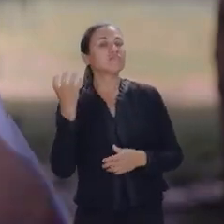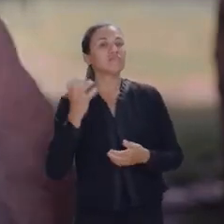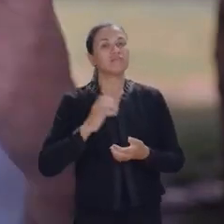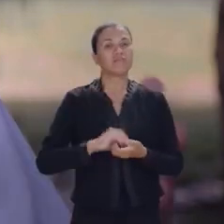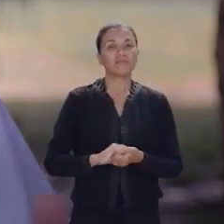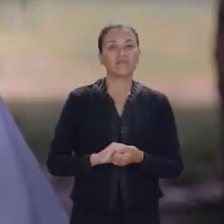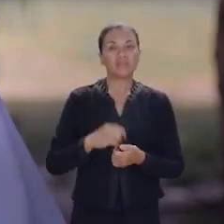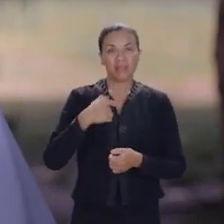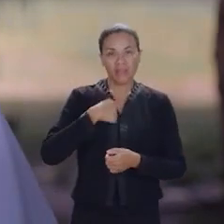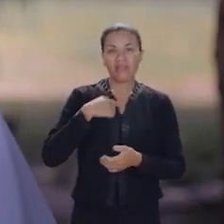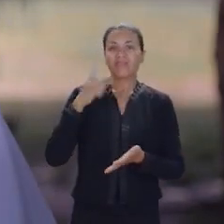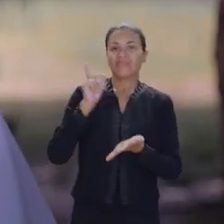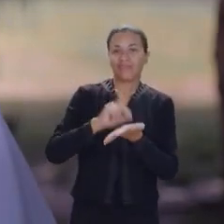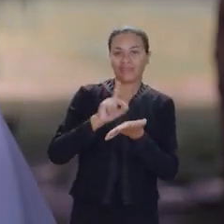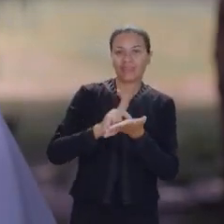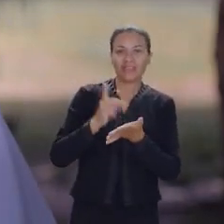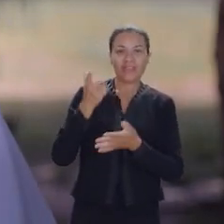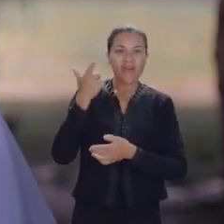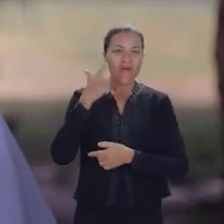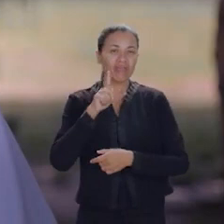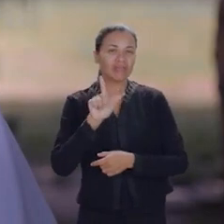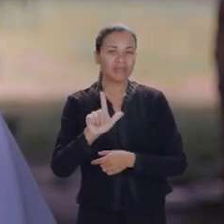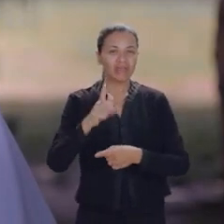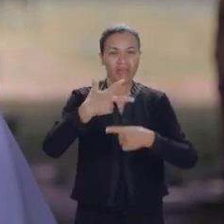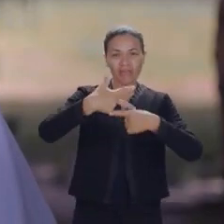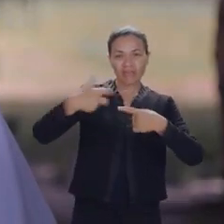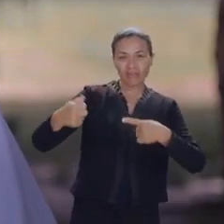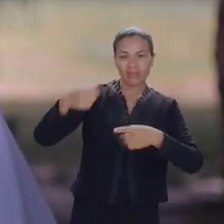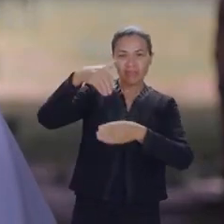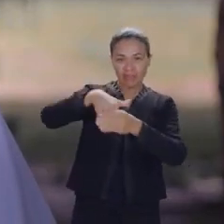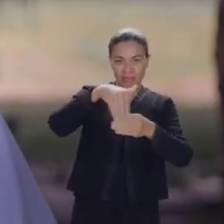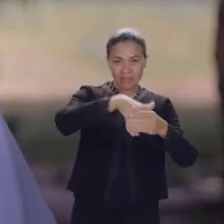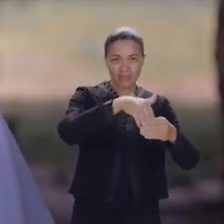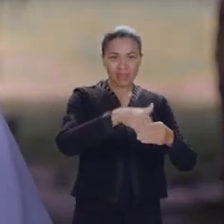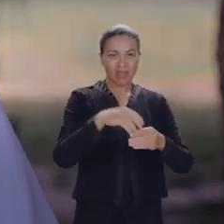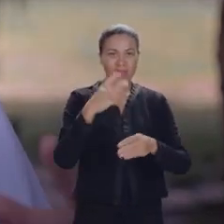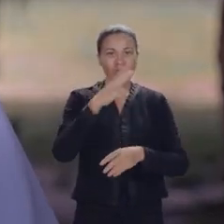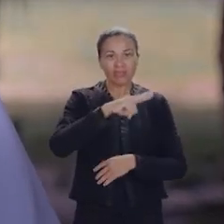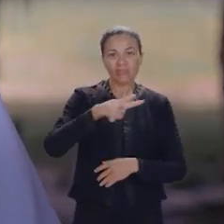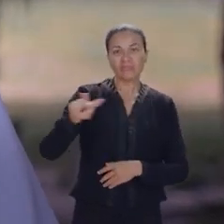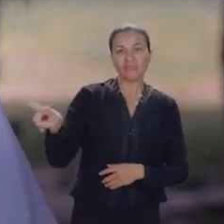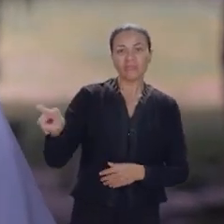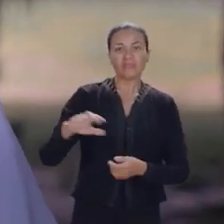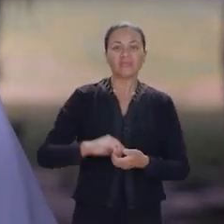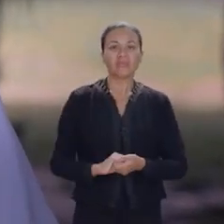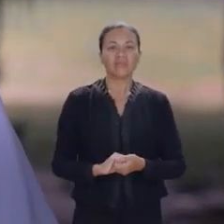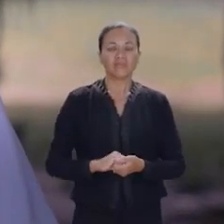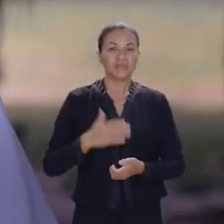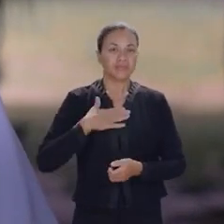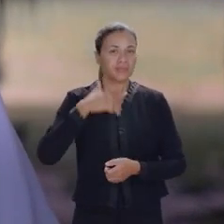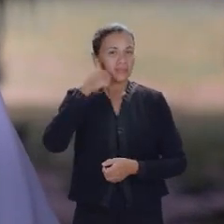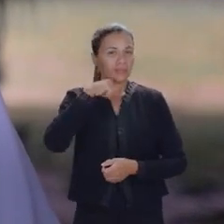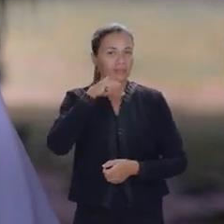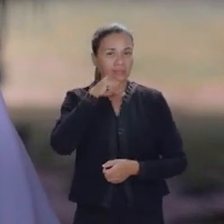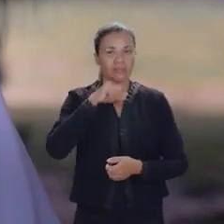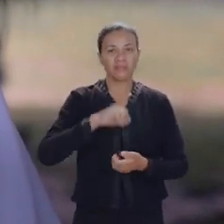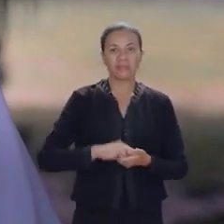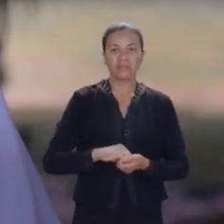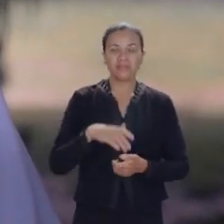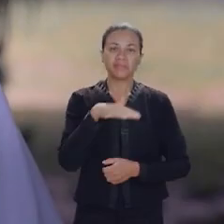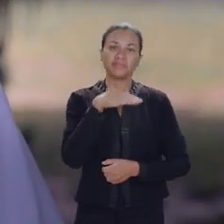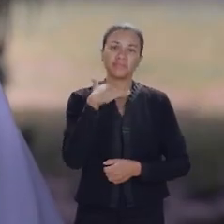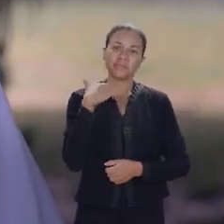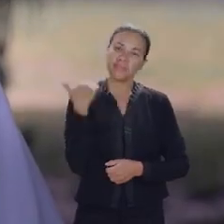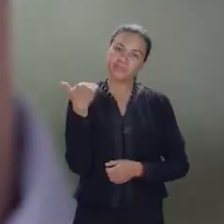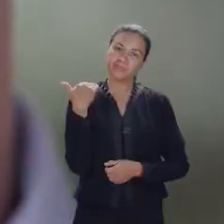de eu realmente ter conseguido vencer as eleições. Duas semanas depois, a minha mãe veio